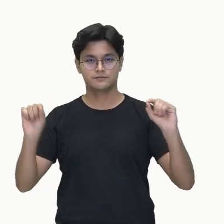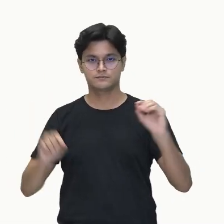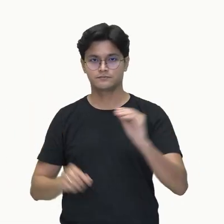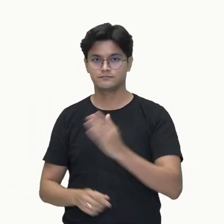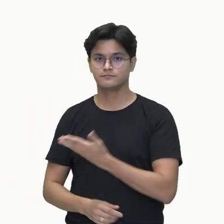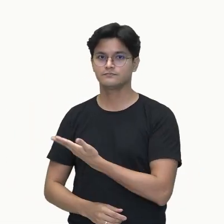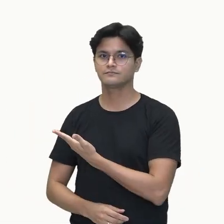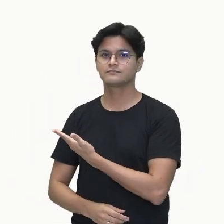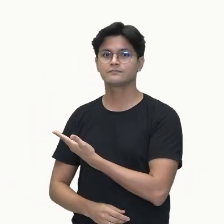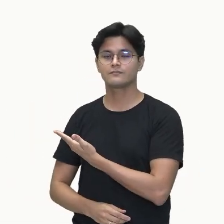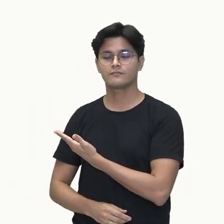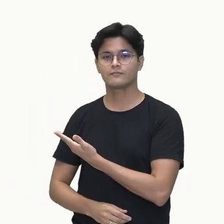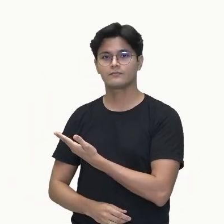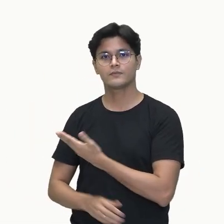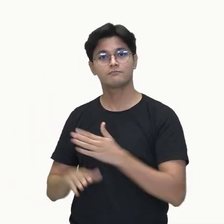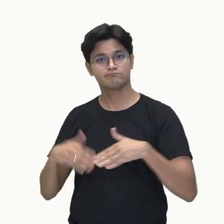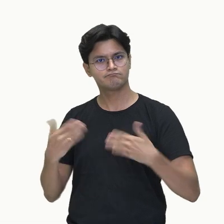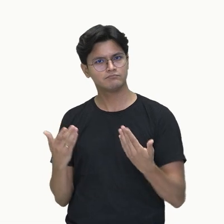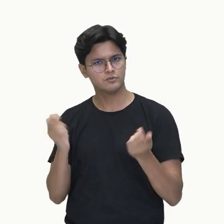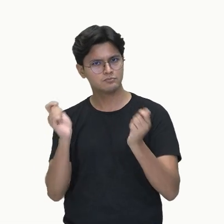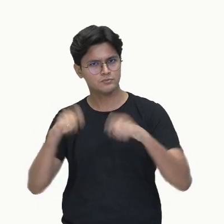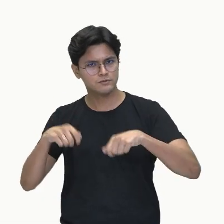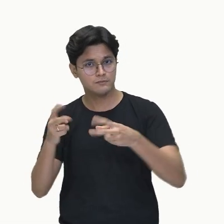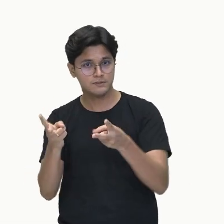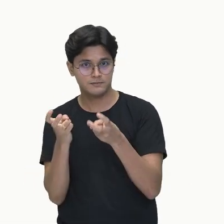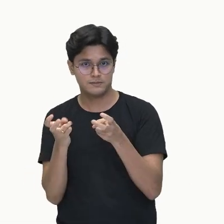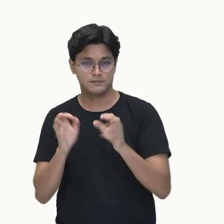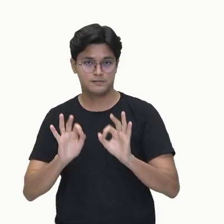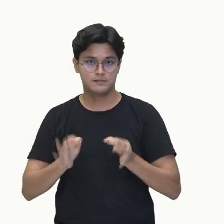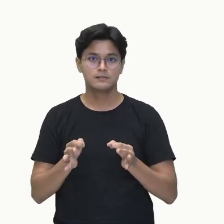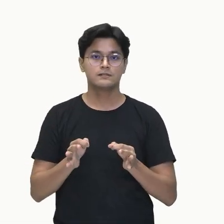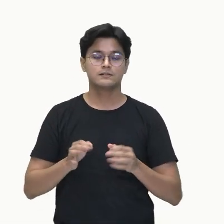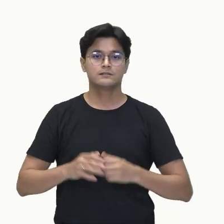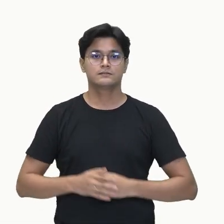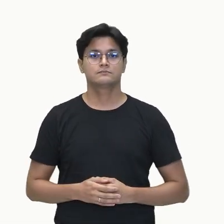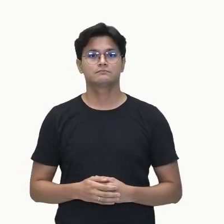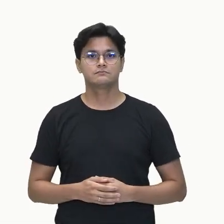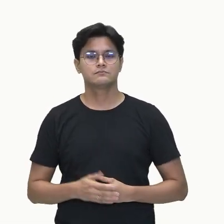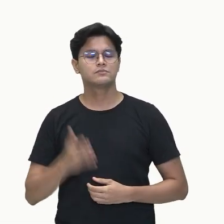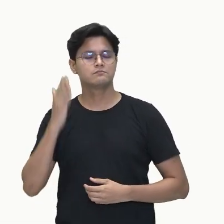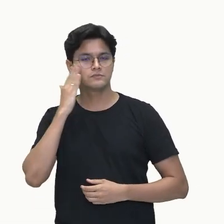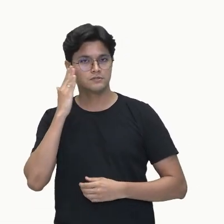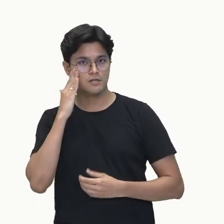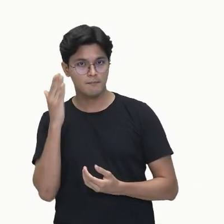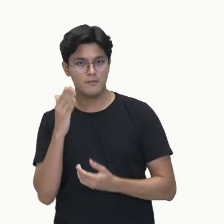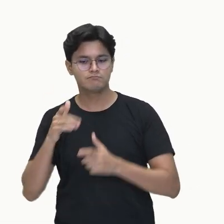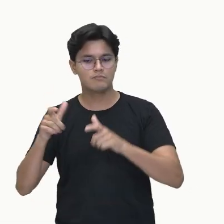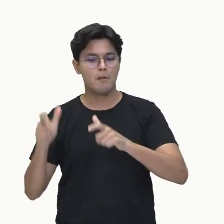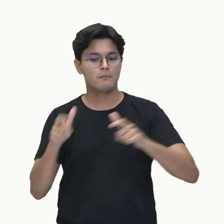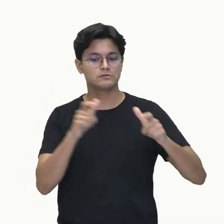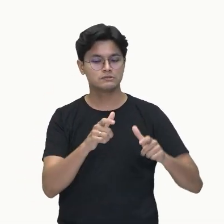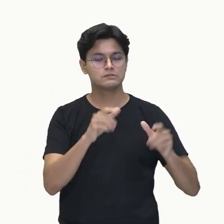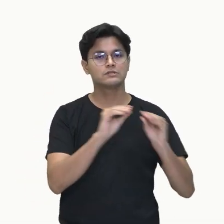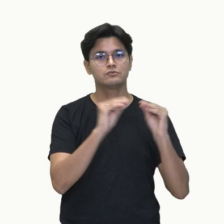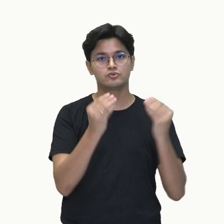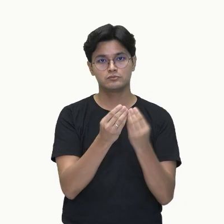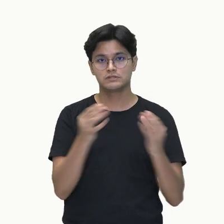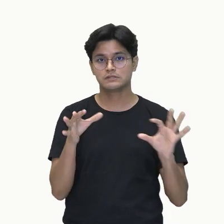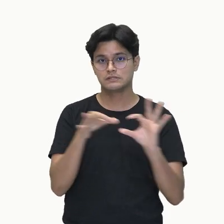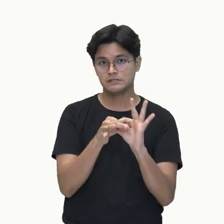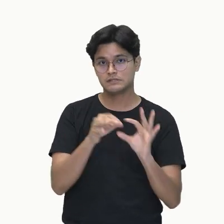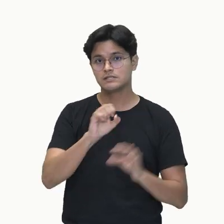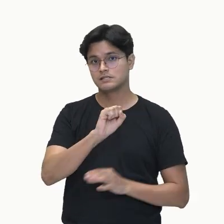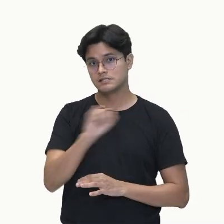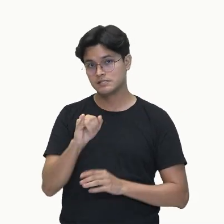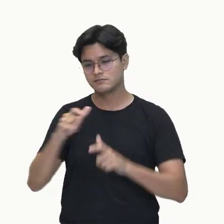E aí você vai perceber qual é a posição desses ligantes. Se estão do mesmo